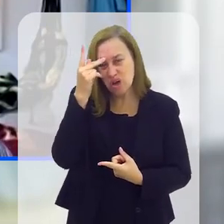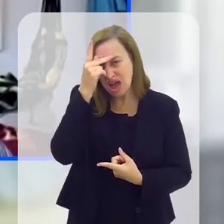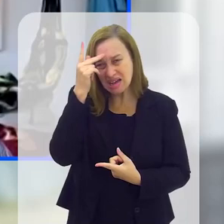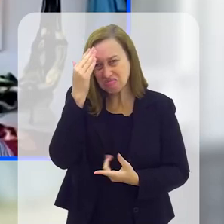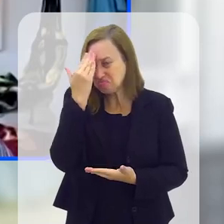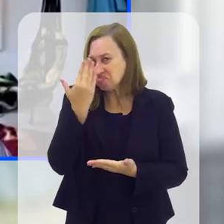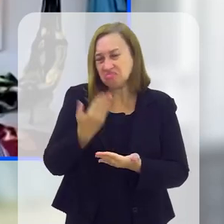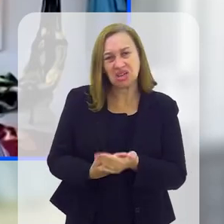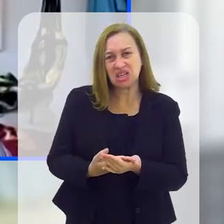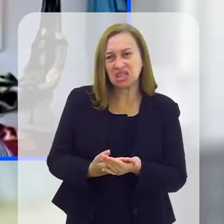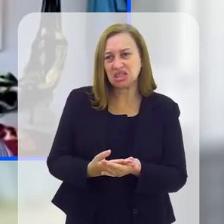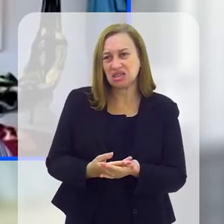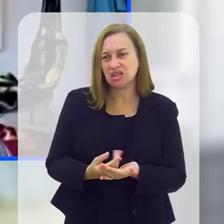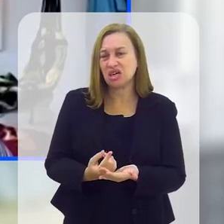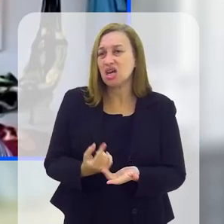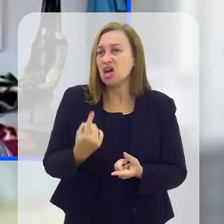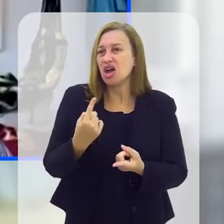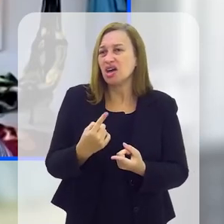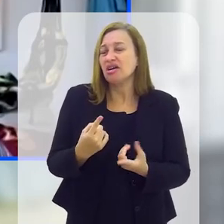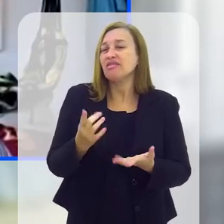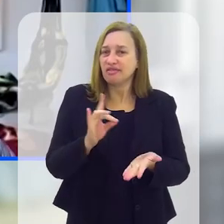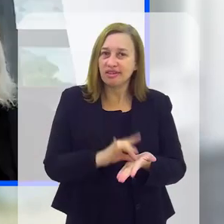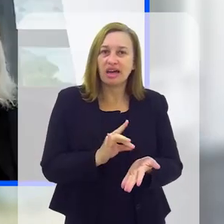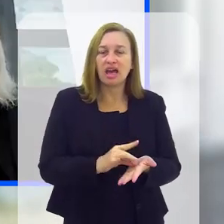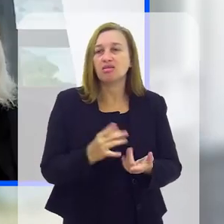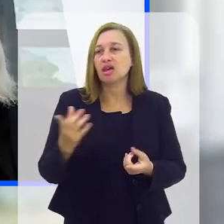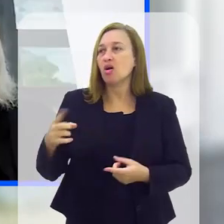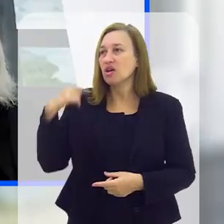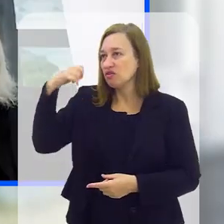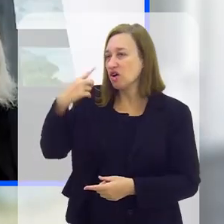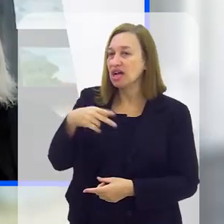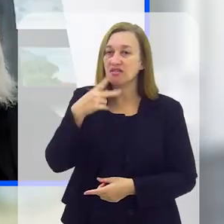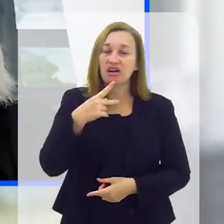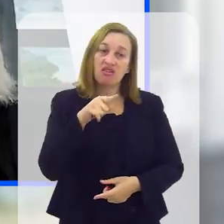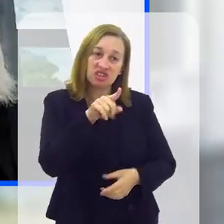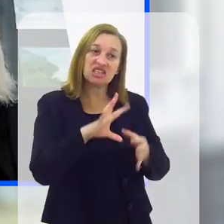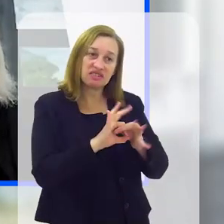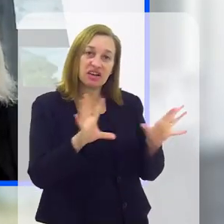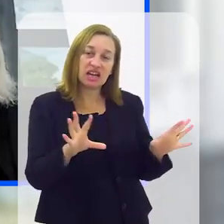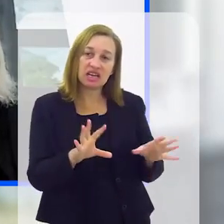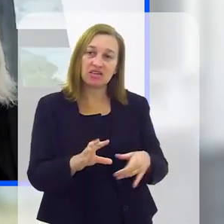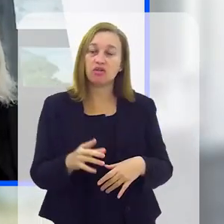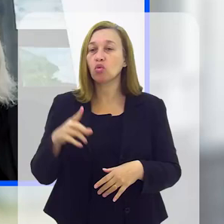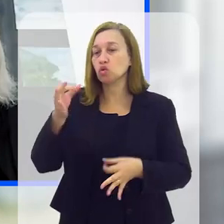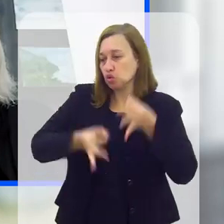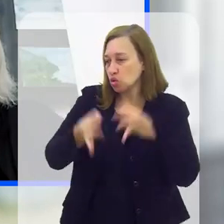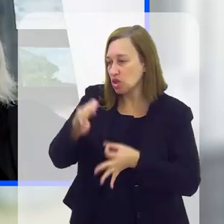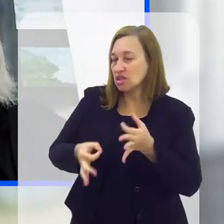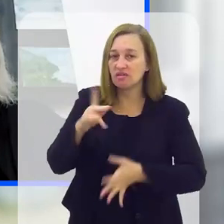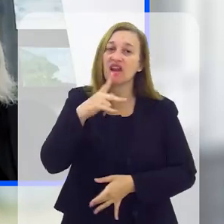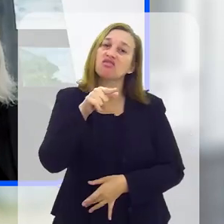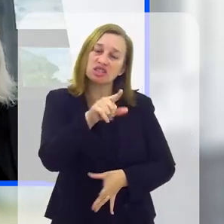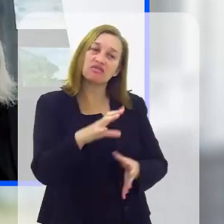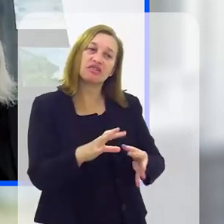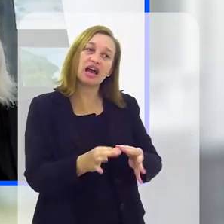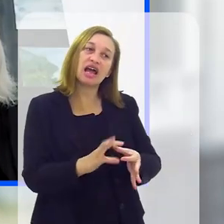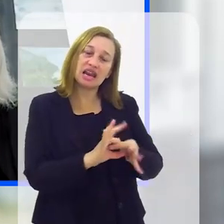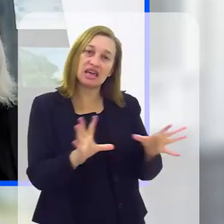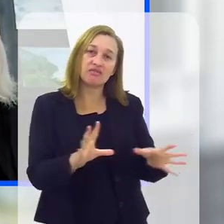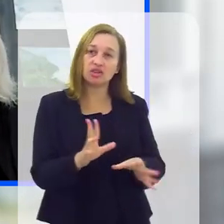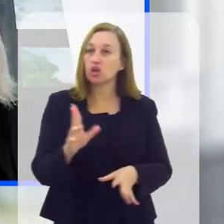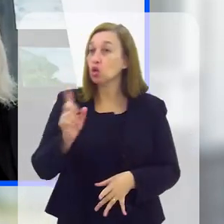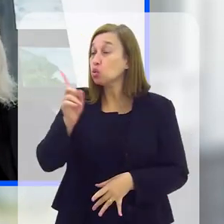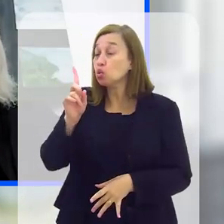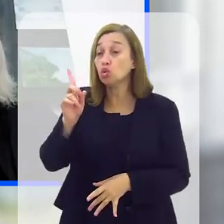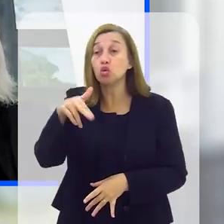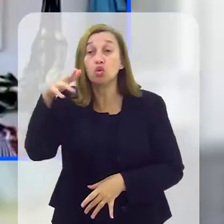toda razão. Chega lá o advogado e diz que ele vai ser solto, ele não é solto. Diz lá o juiz e diz que ele vai ser absolvido, ele não é